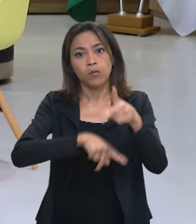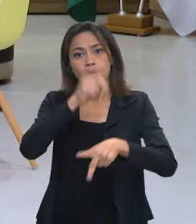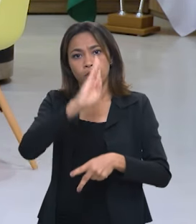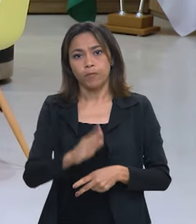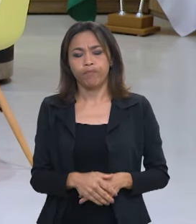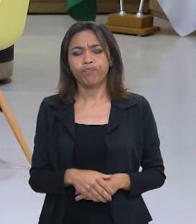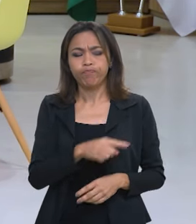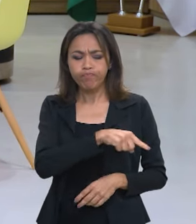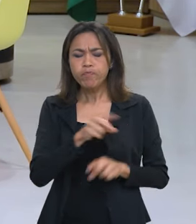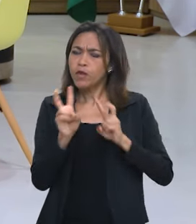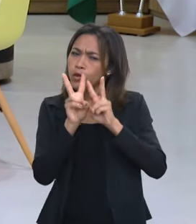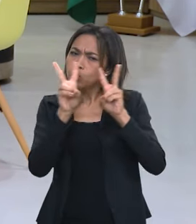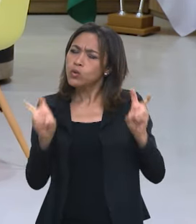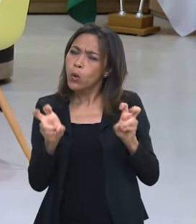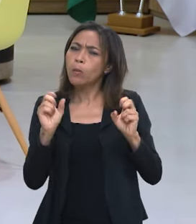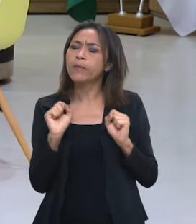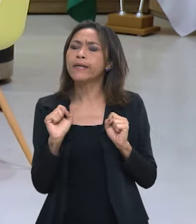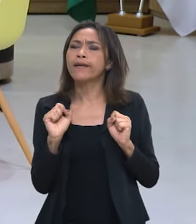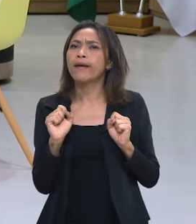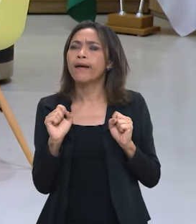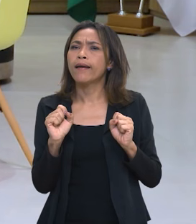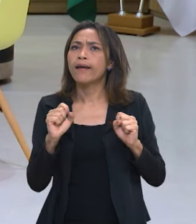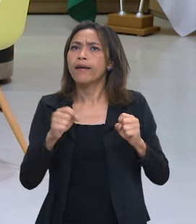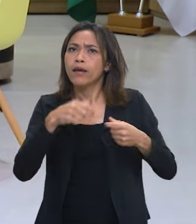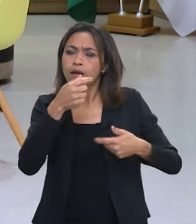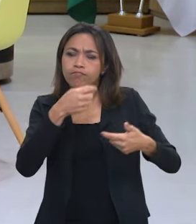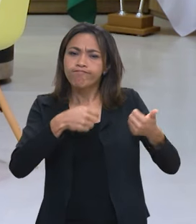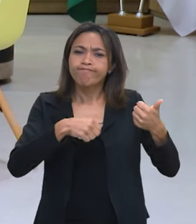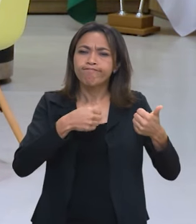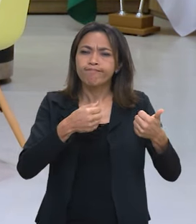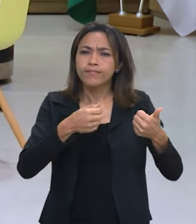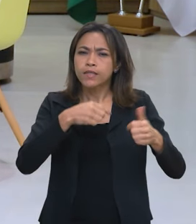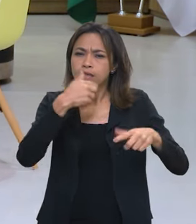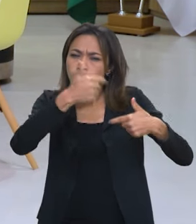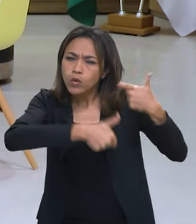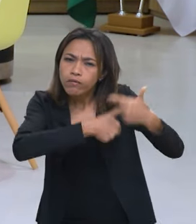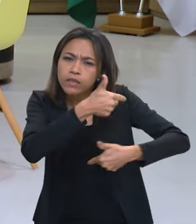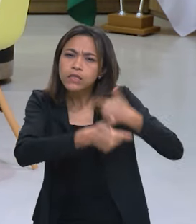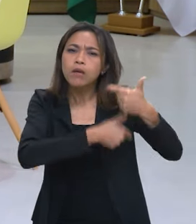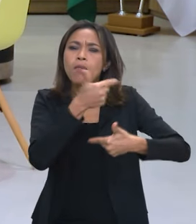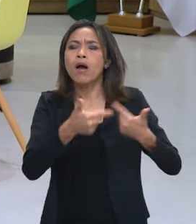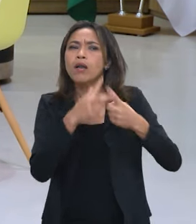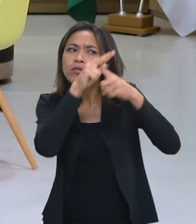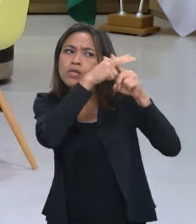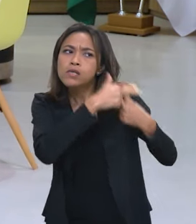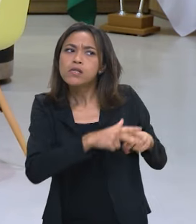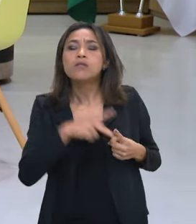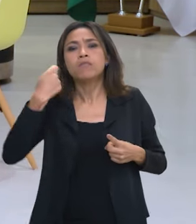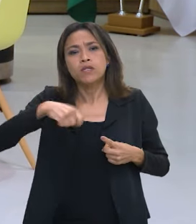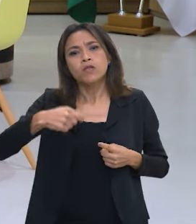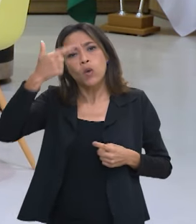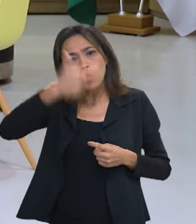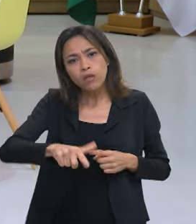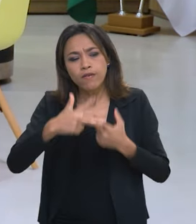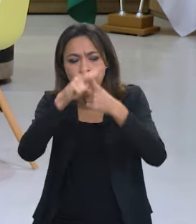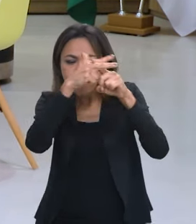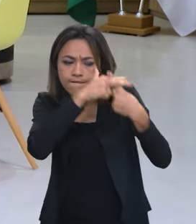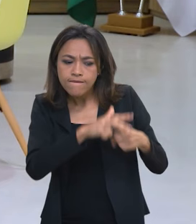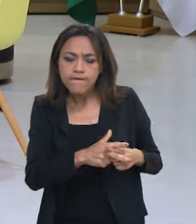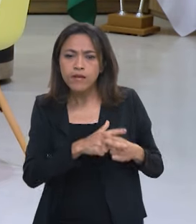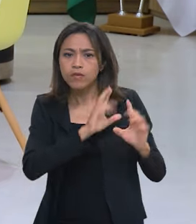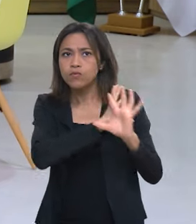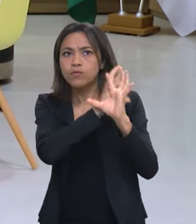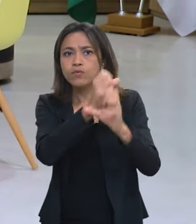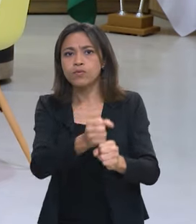Falando em reconstrução, um dos programas mais exitosos do país precisou também passar por essa reconstrução,